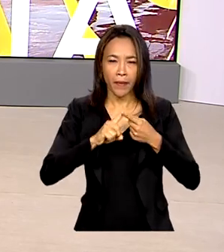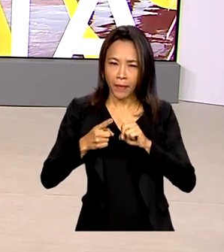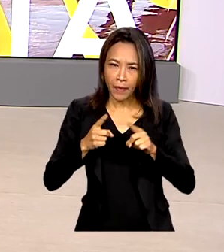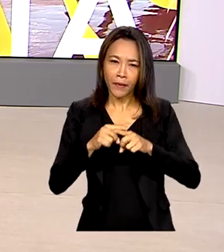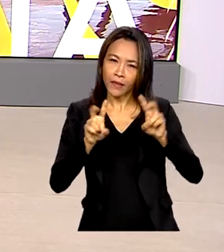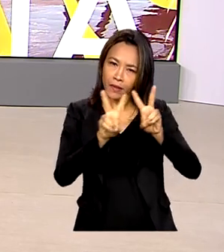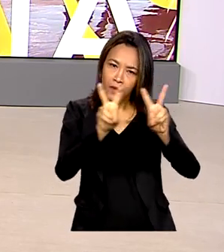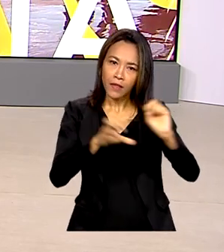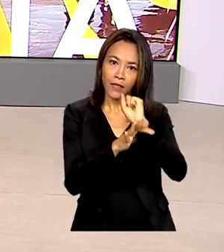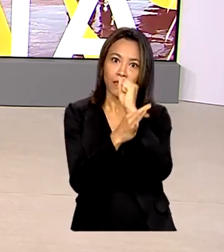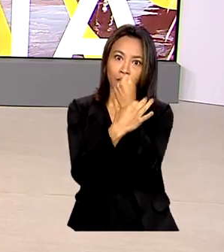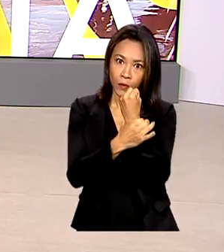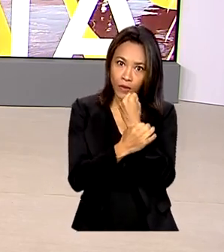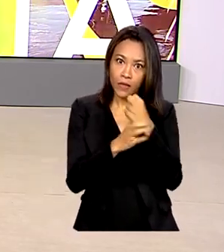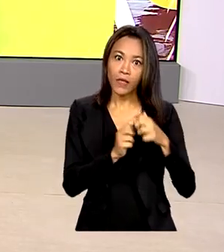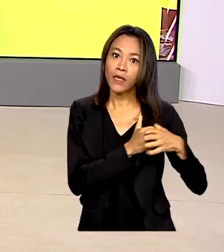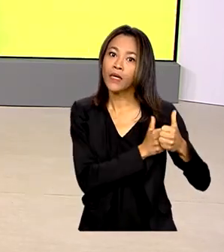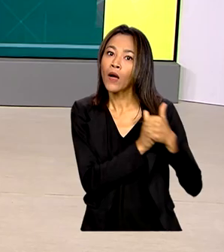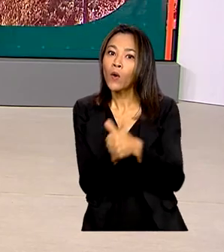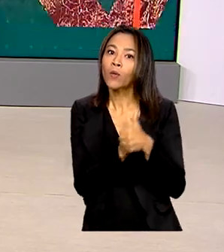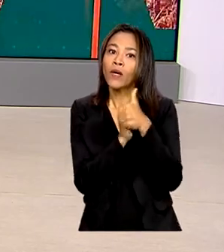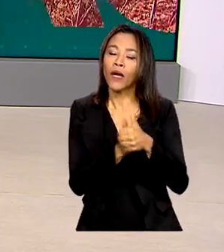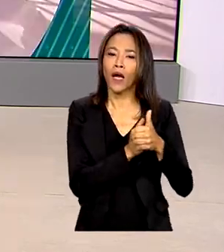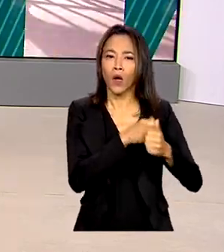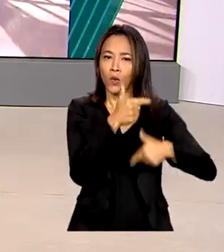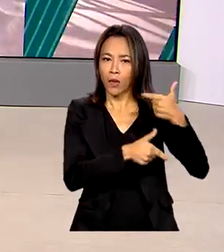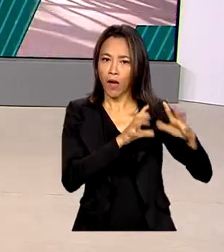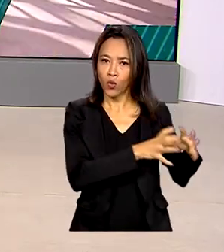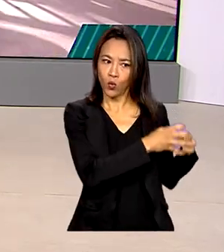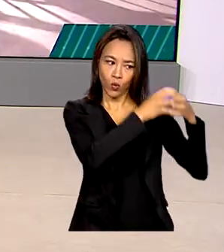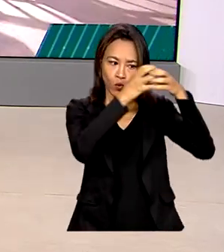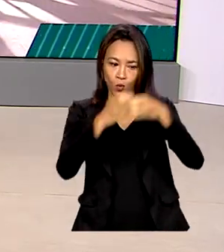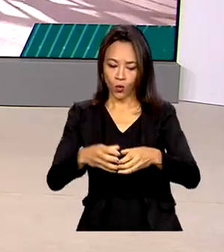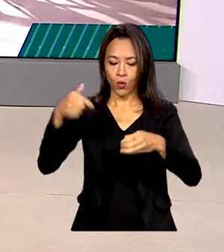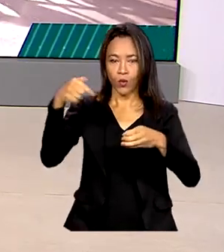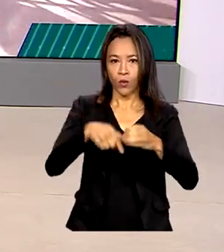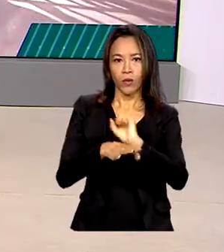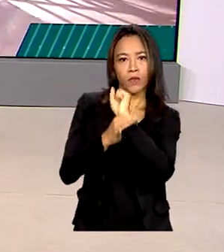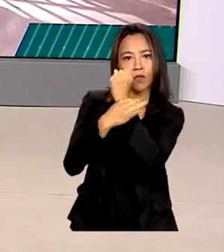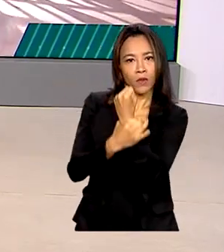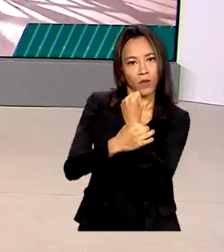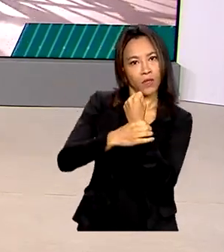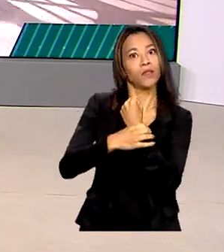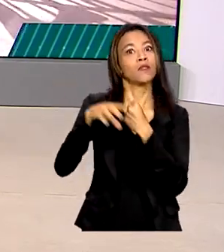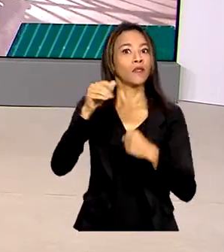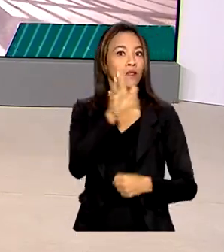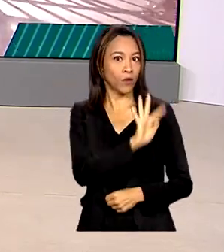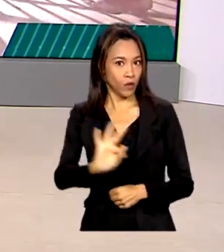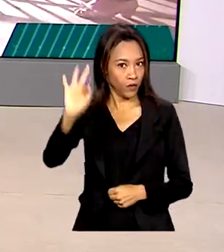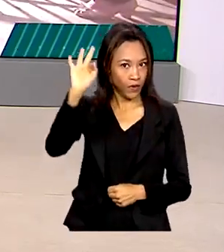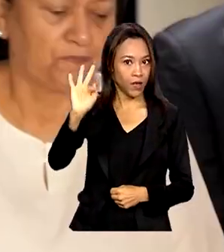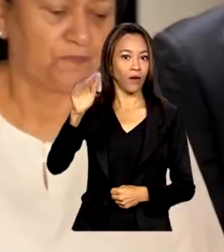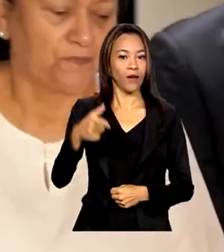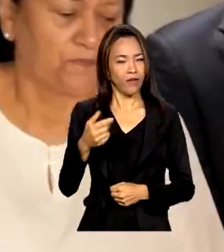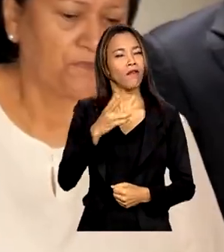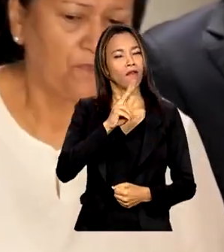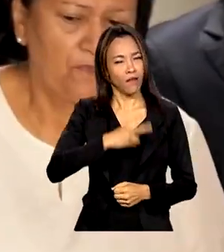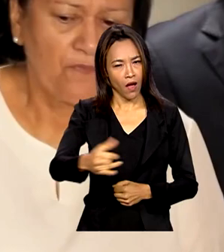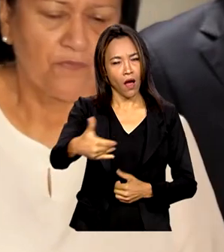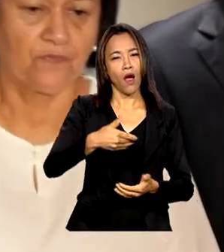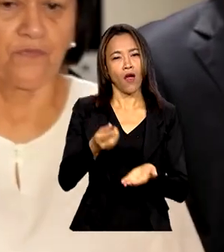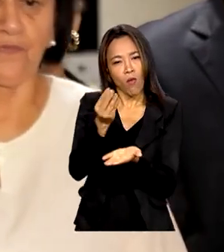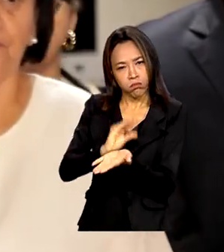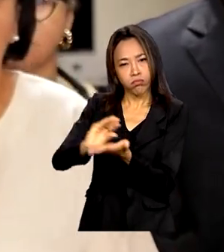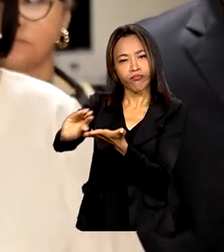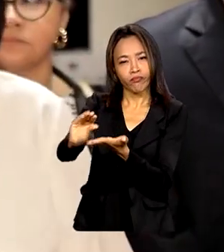acompanhar o trabalho da Força Nacional. O ministro anunciou que o governo federal vai liberar mais recursos para o Estado. Só